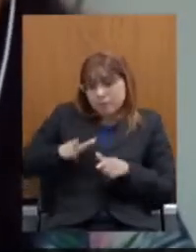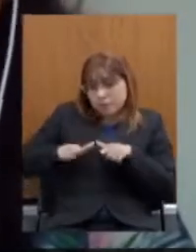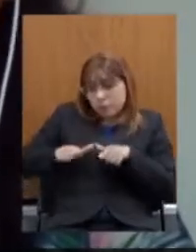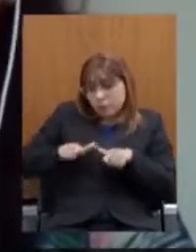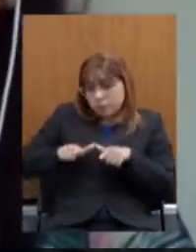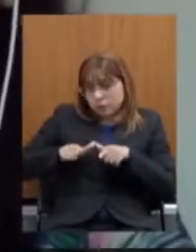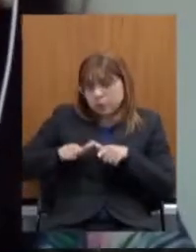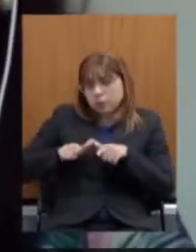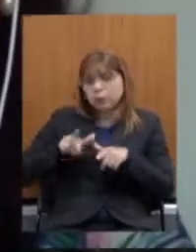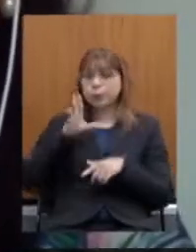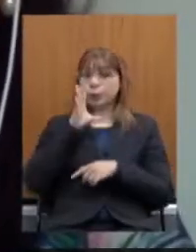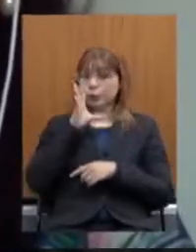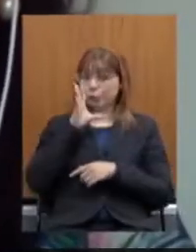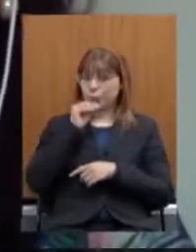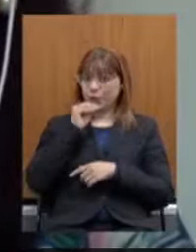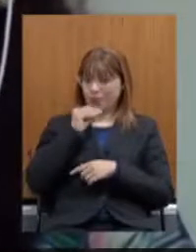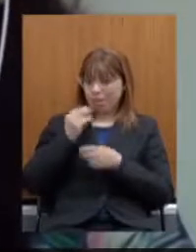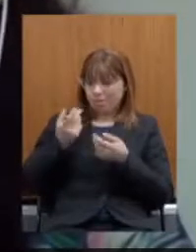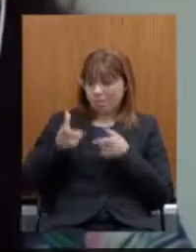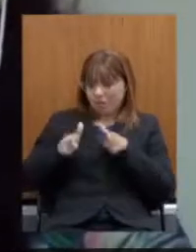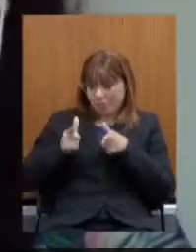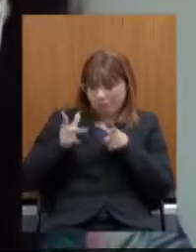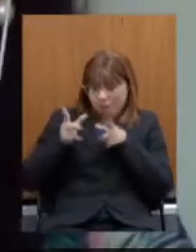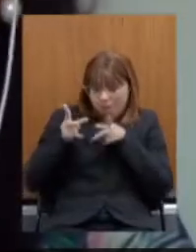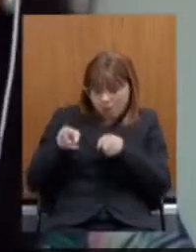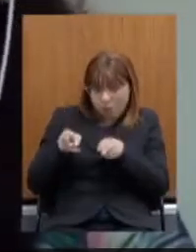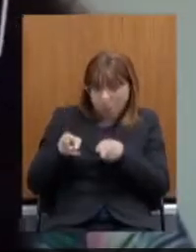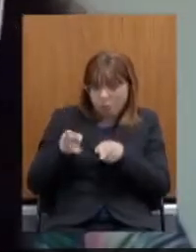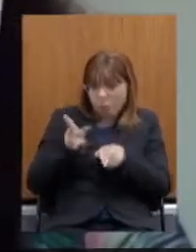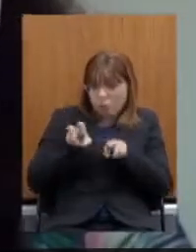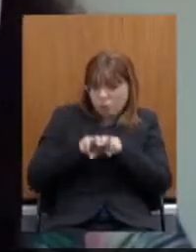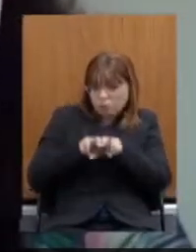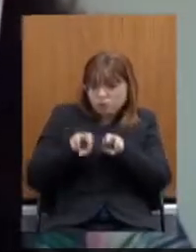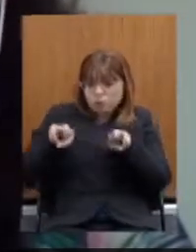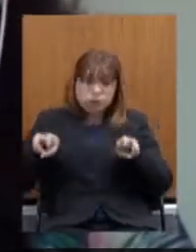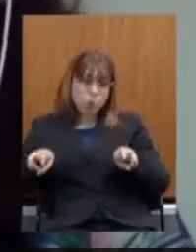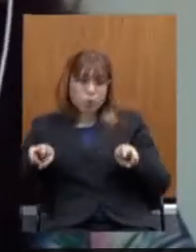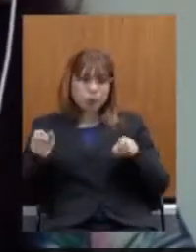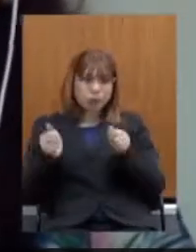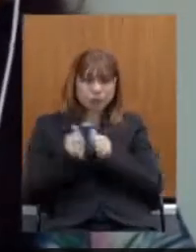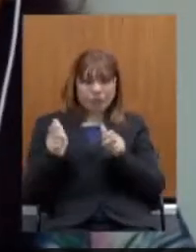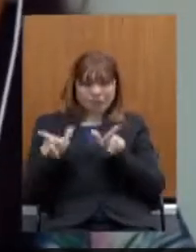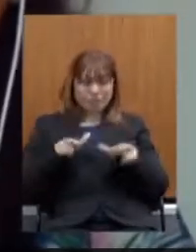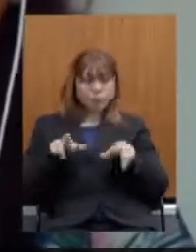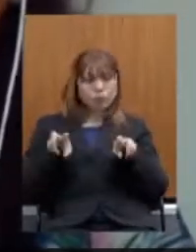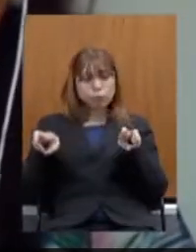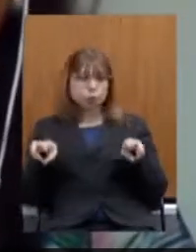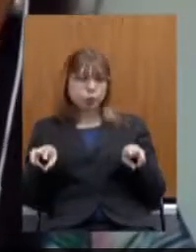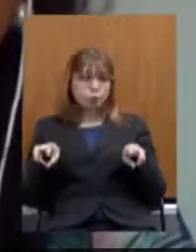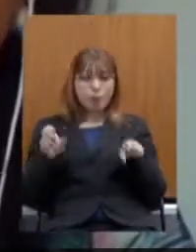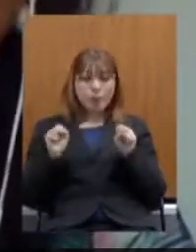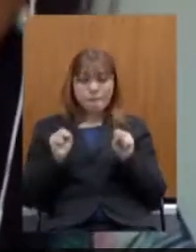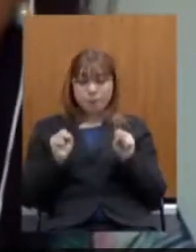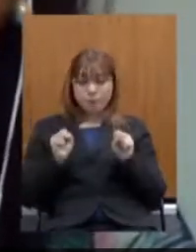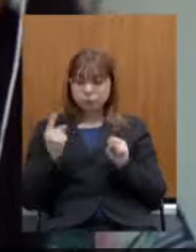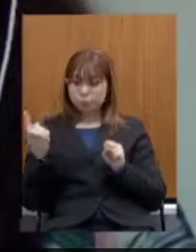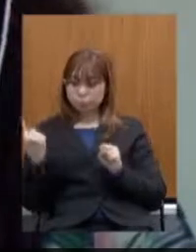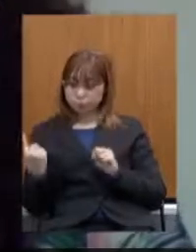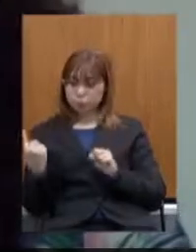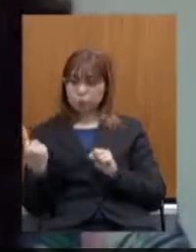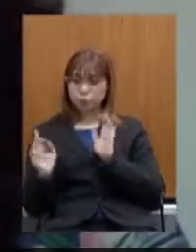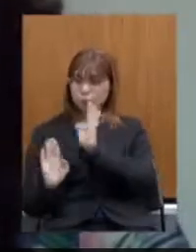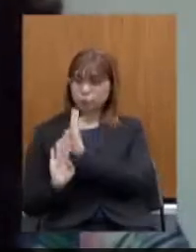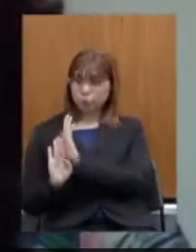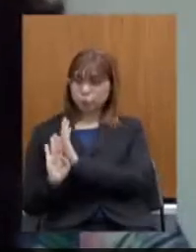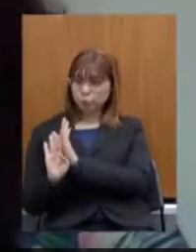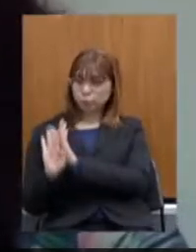servidores que executam o mesmo trabalho, sentado um ao lado do outro, pode obter uma progressão, um pode ter uma